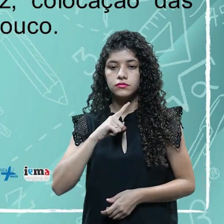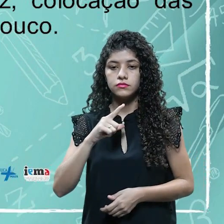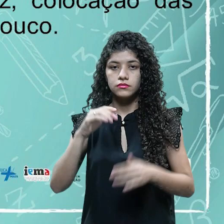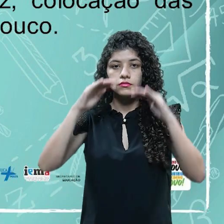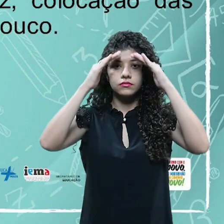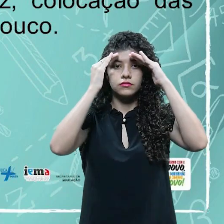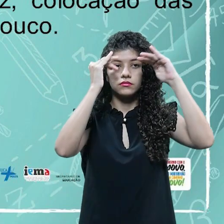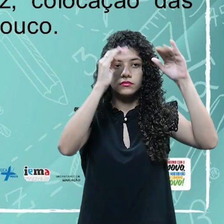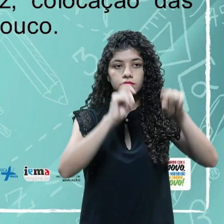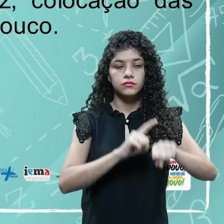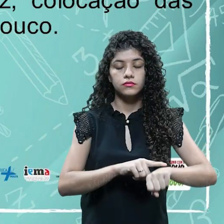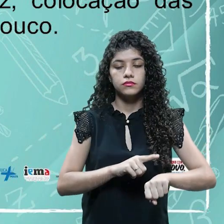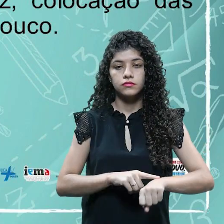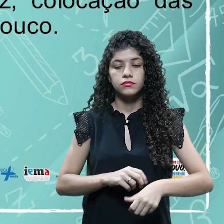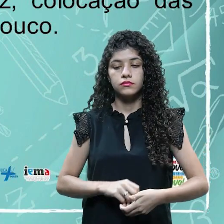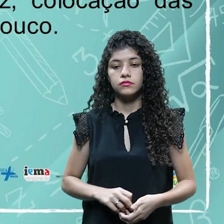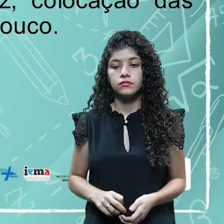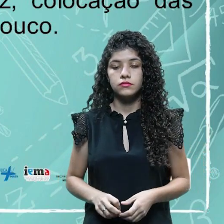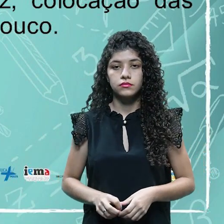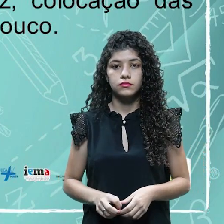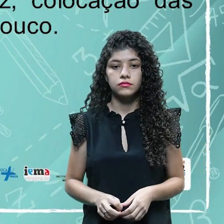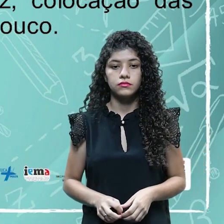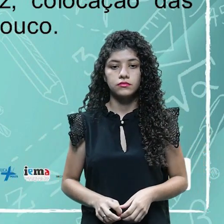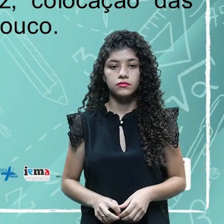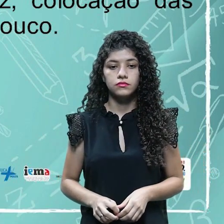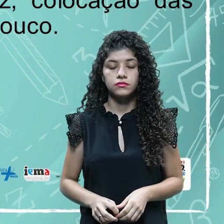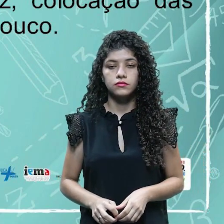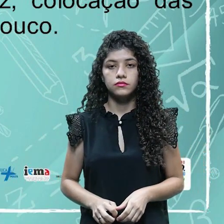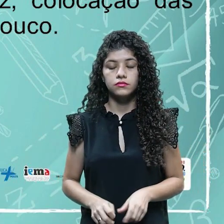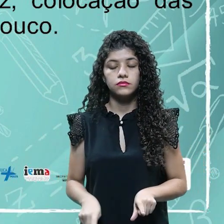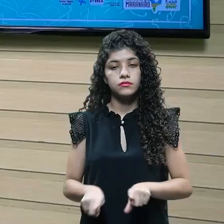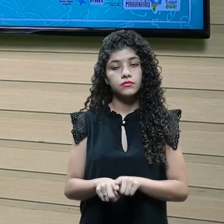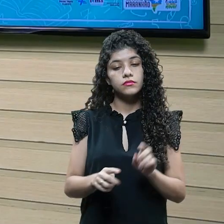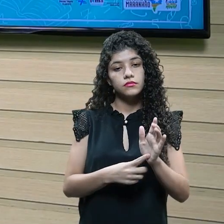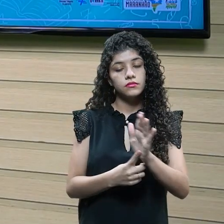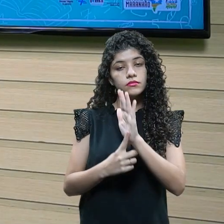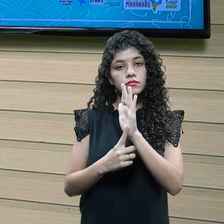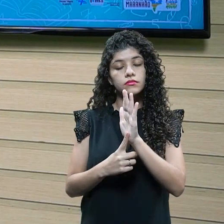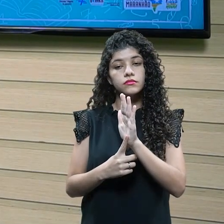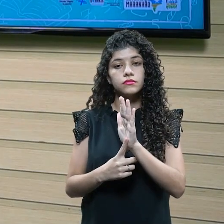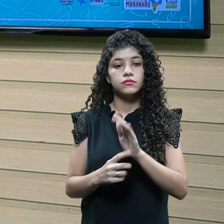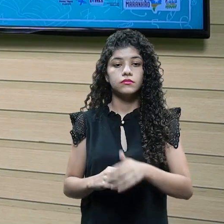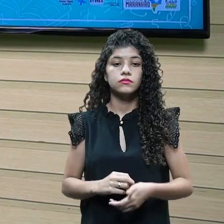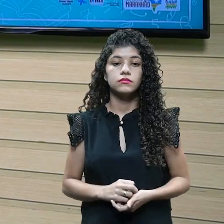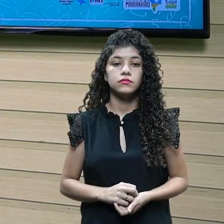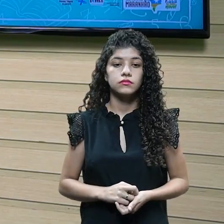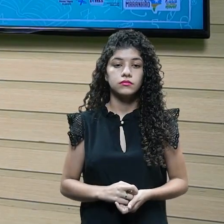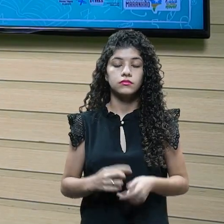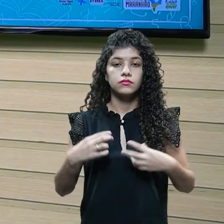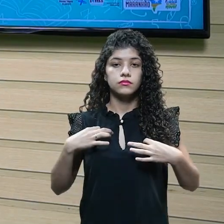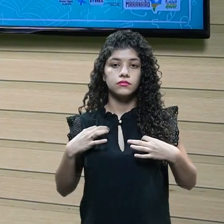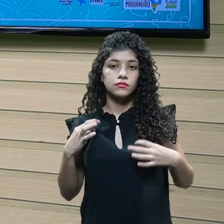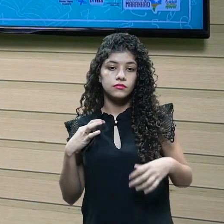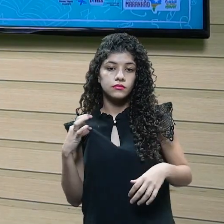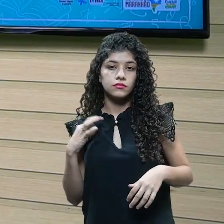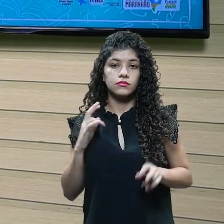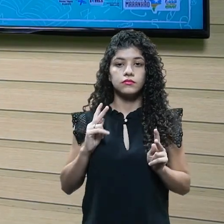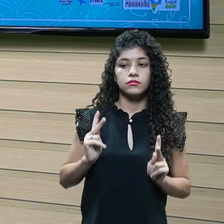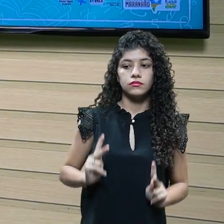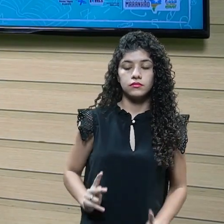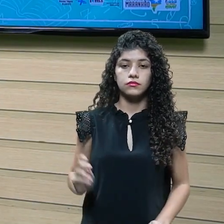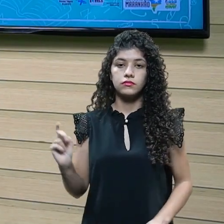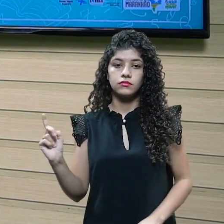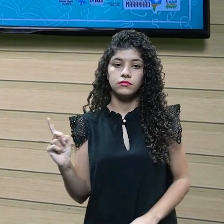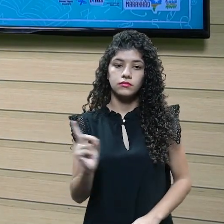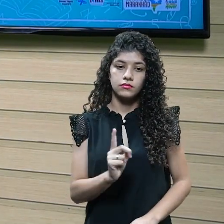Em obedecer horários prefixados. E a apresentação, né? Como eu já falei antes, o traje, andar, os gestos.